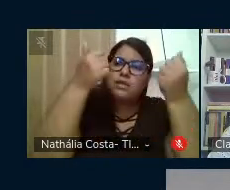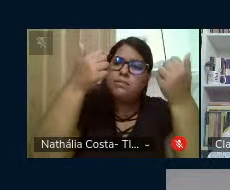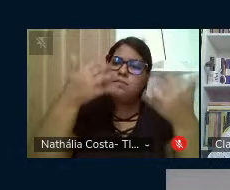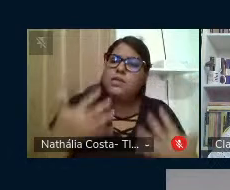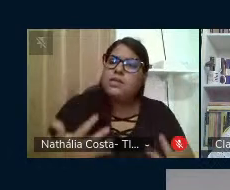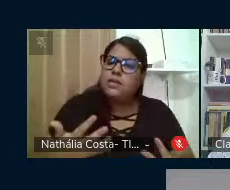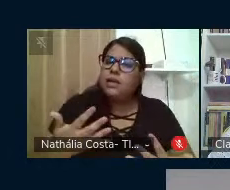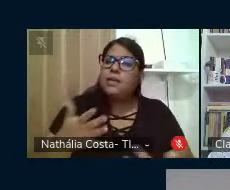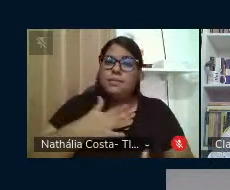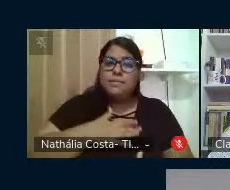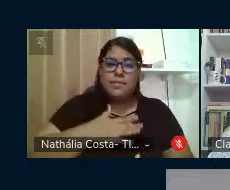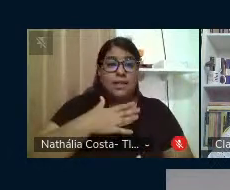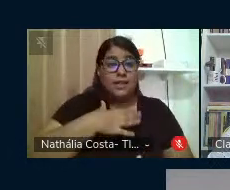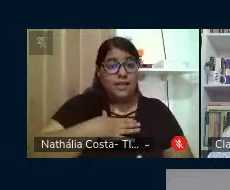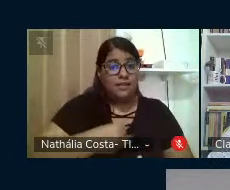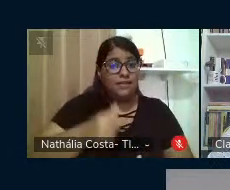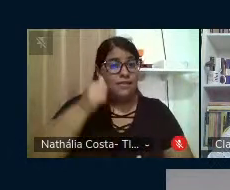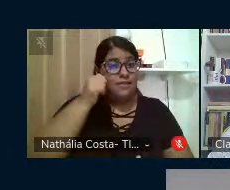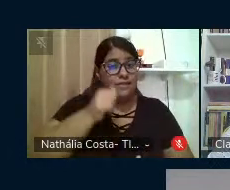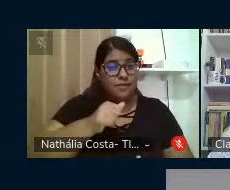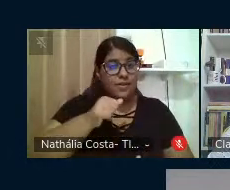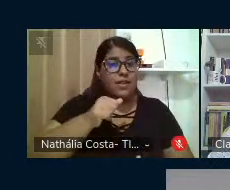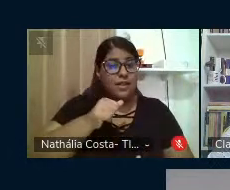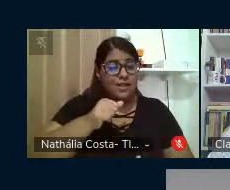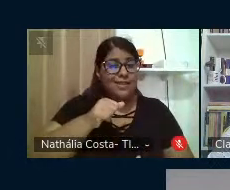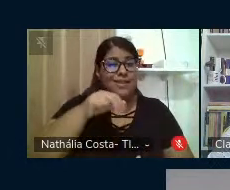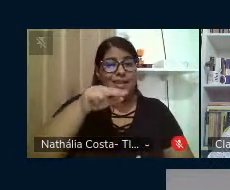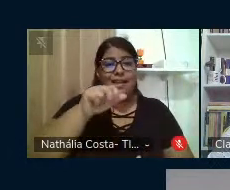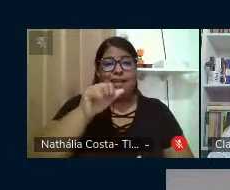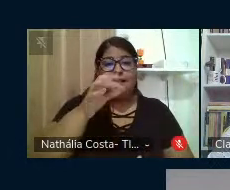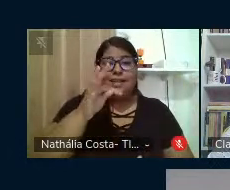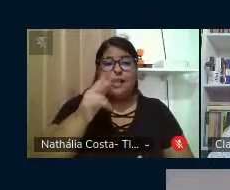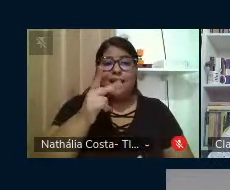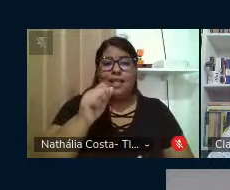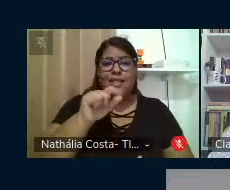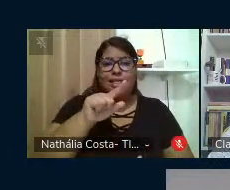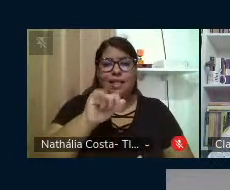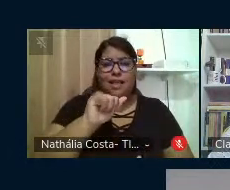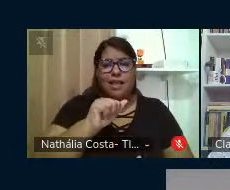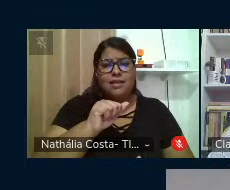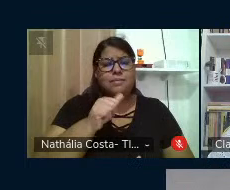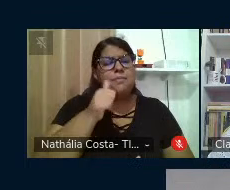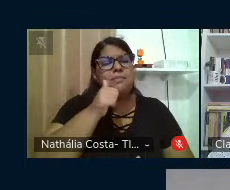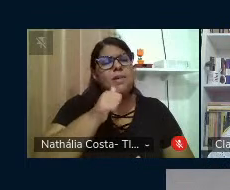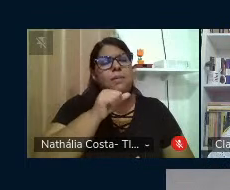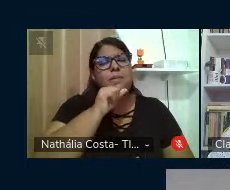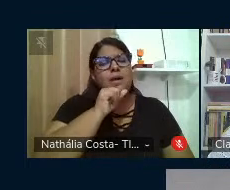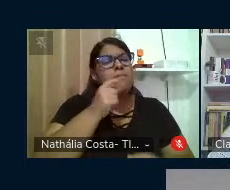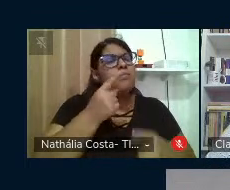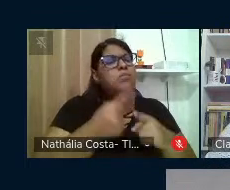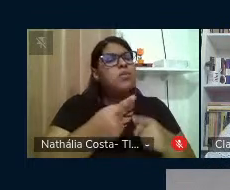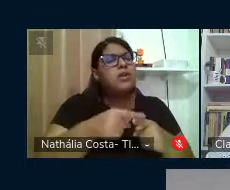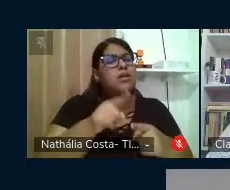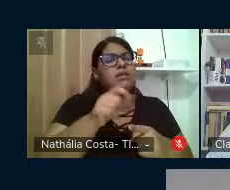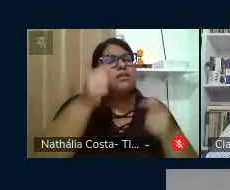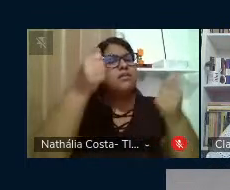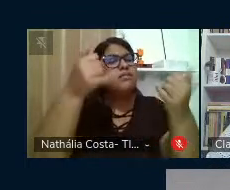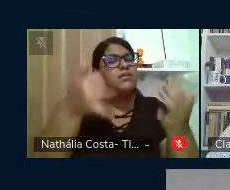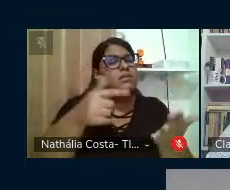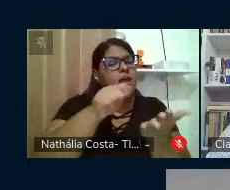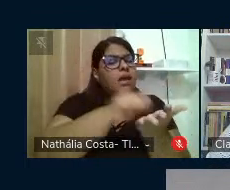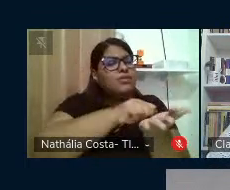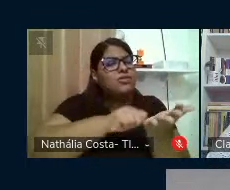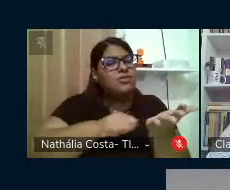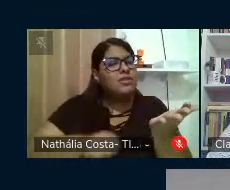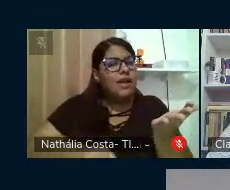e a minha filha Natália, num desses momentos, ela fez, mamãe, por que você não escreve uma história de Paulo Freire